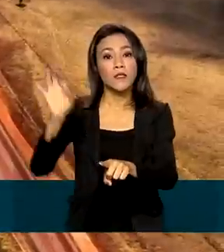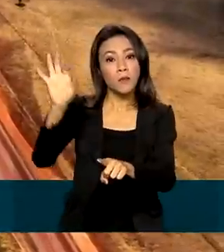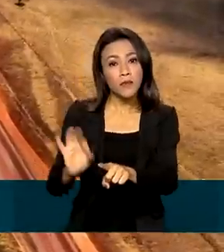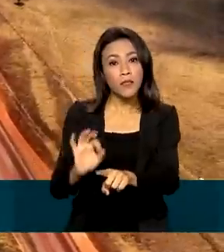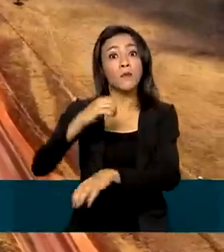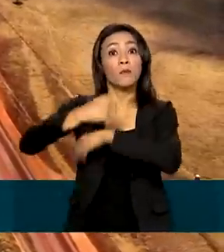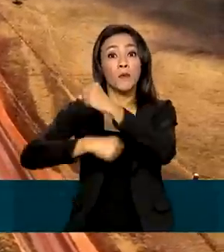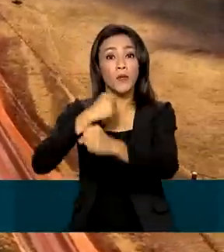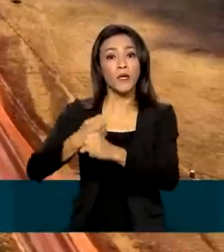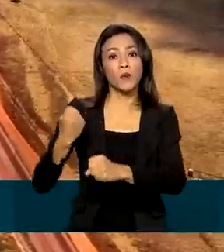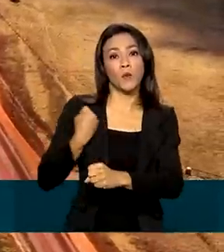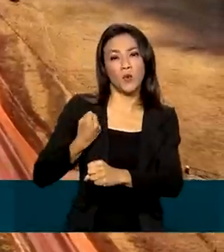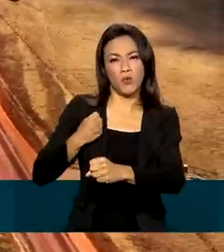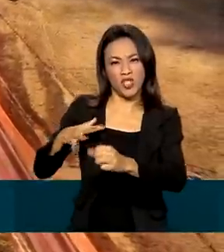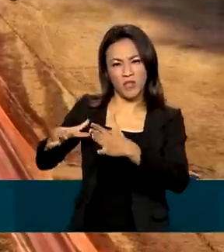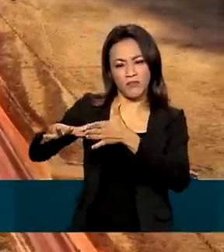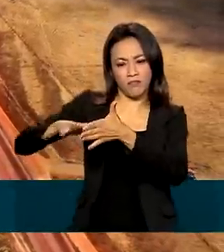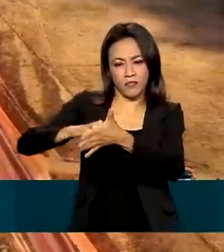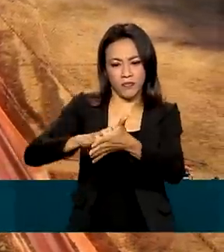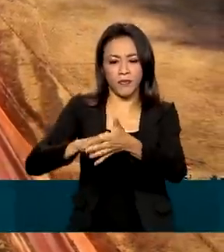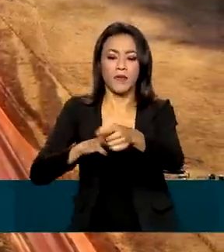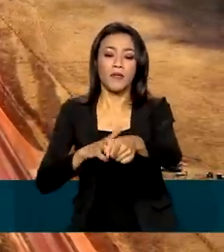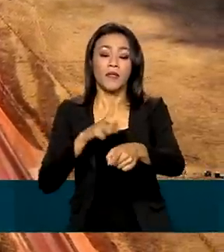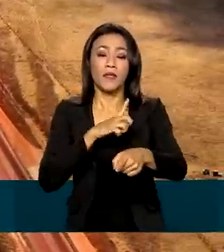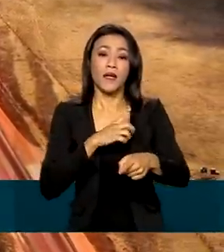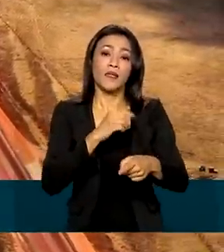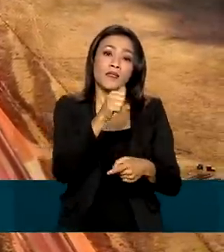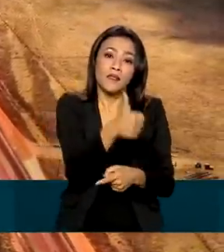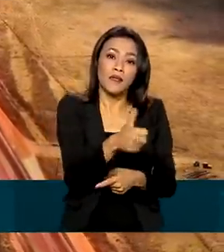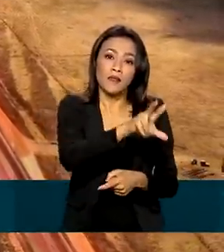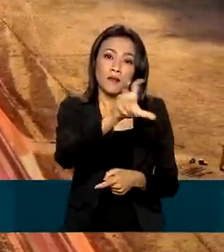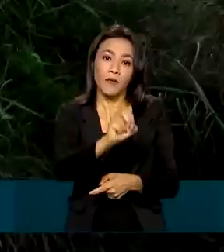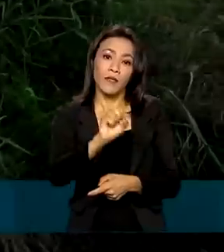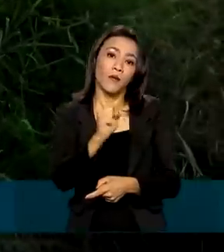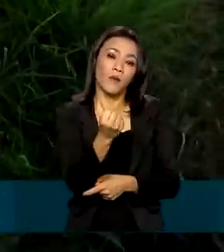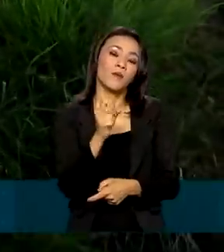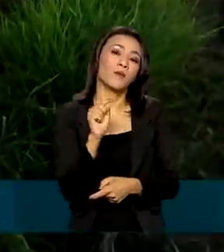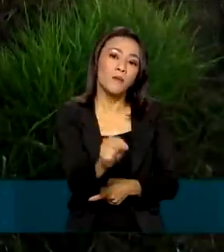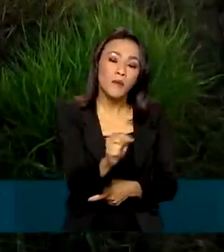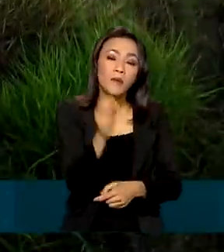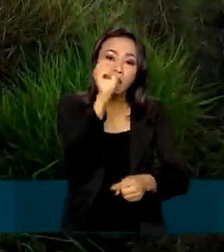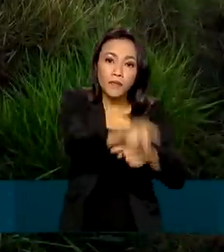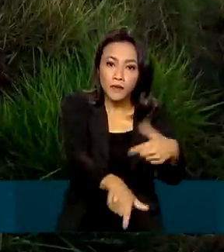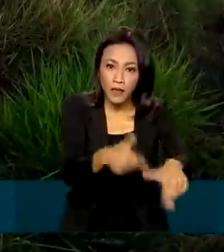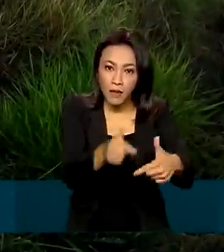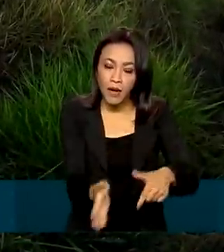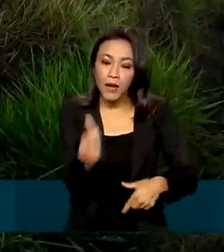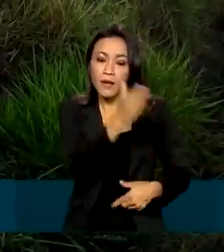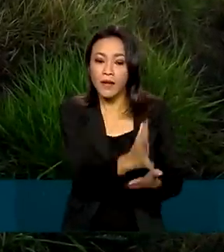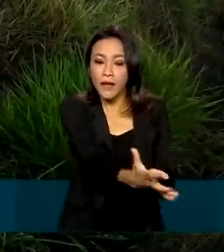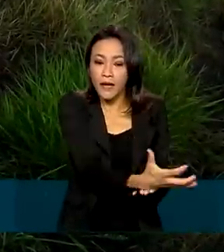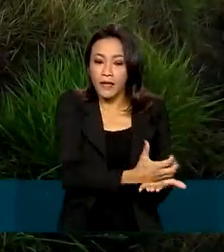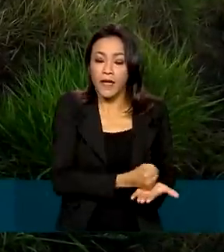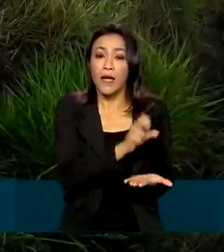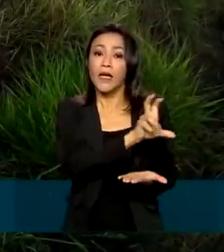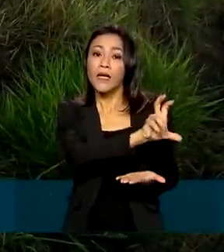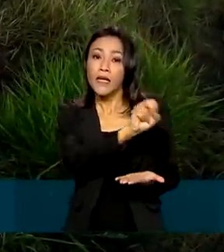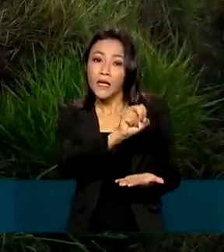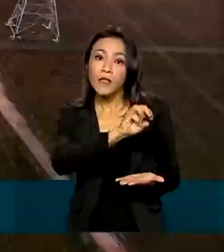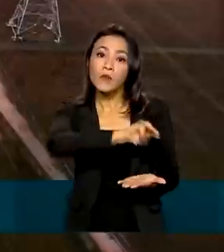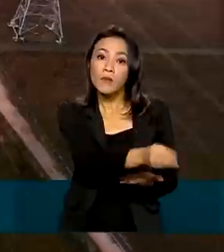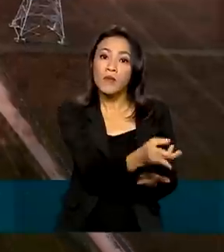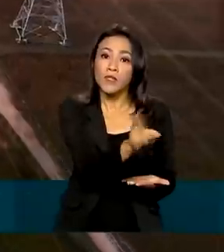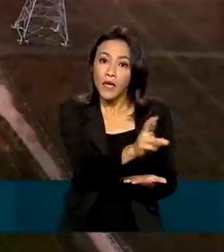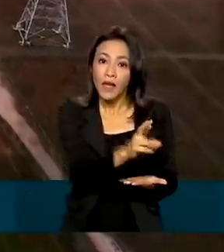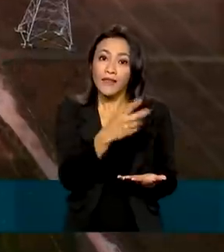ano o número de acidentes, gerar 158 mil novos empregos e arrecadar mais de 500 milhões de reais em tributos